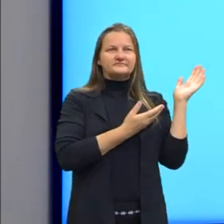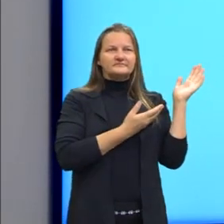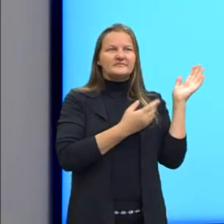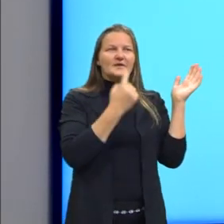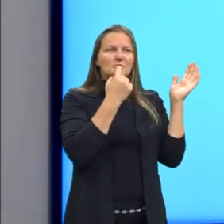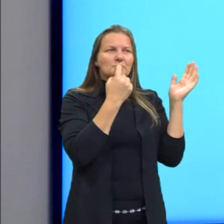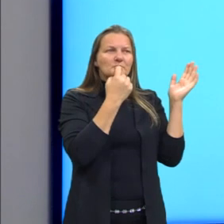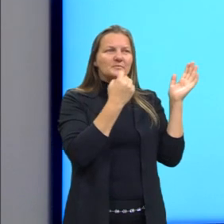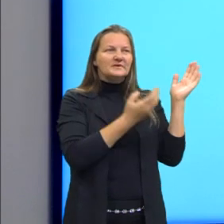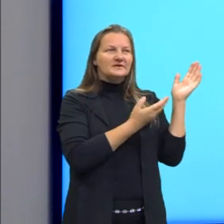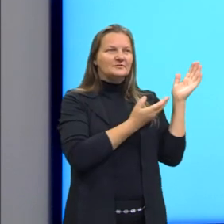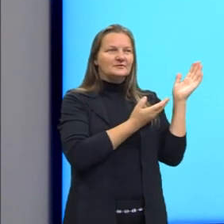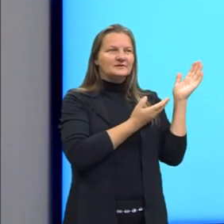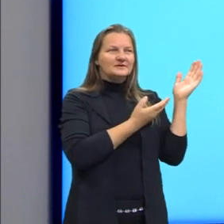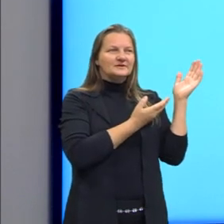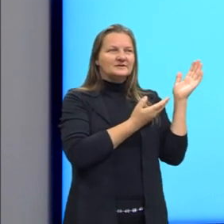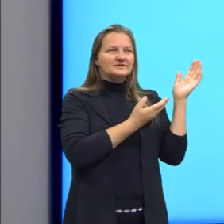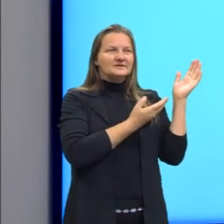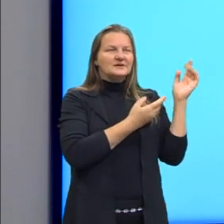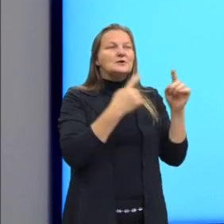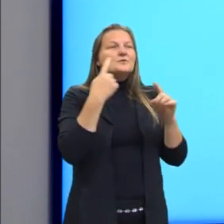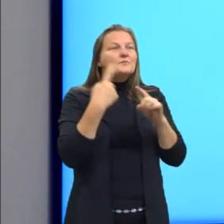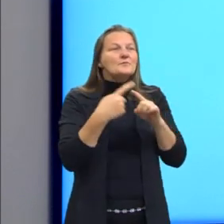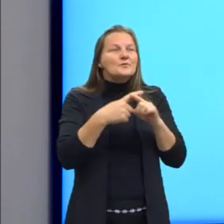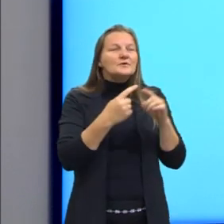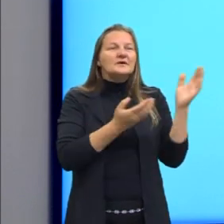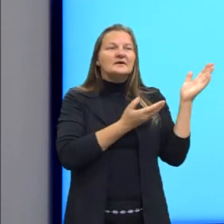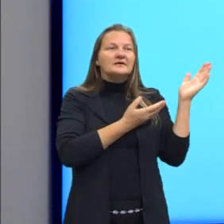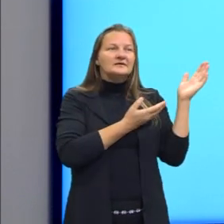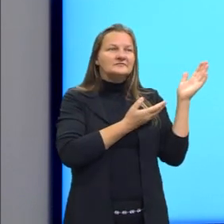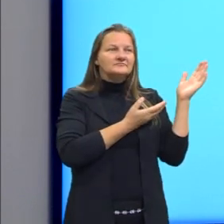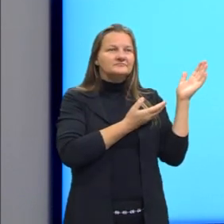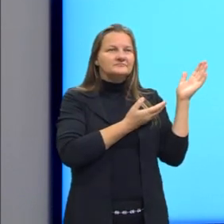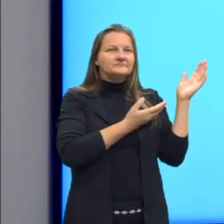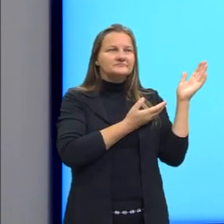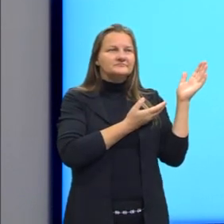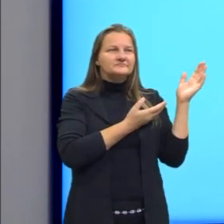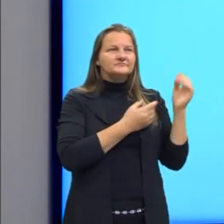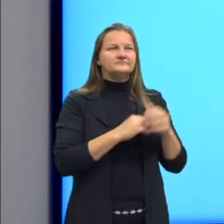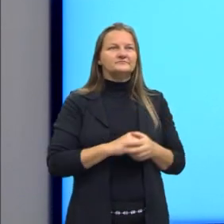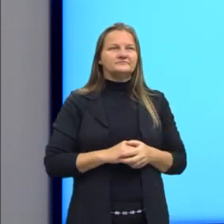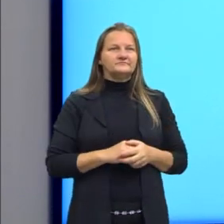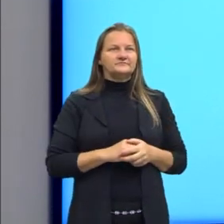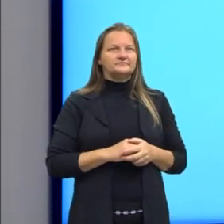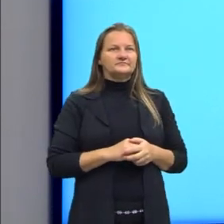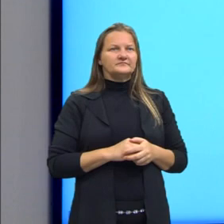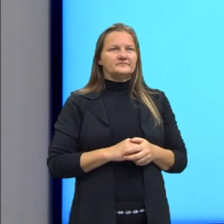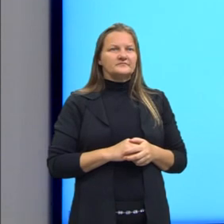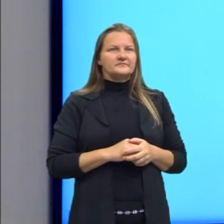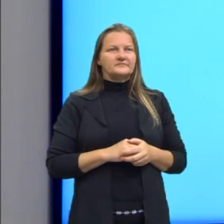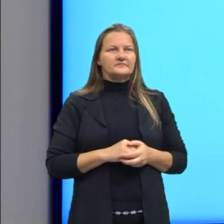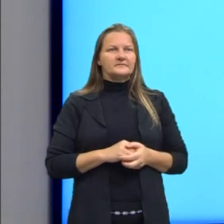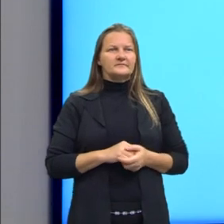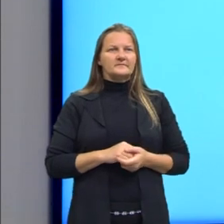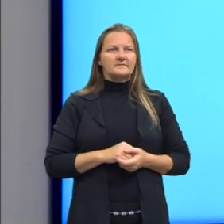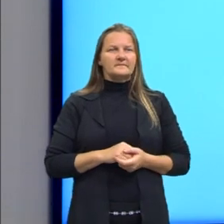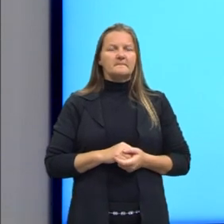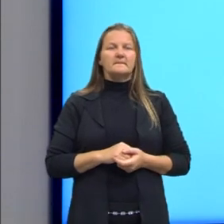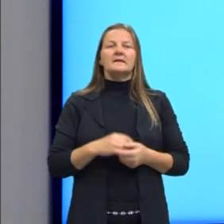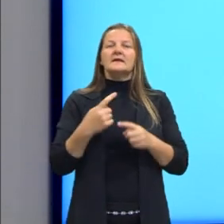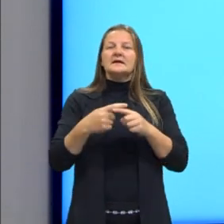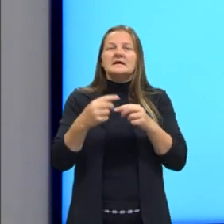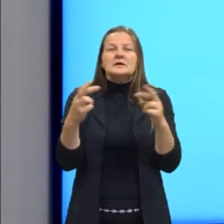tentar entender um pouquinho. Isso ocorre porque os solutos não voláteis, iônicos ou moleculares, eles